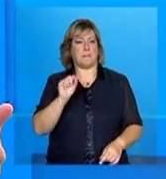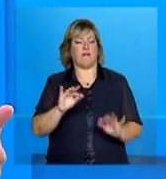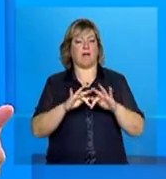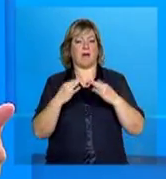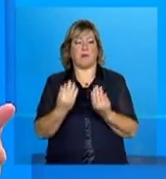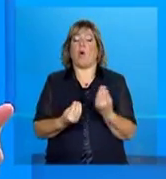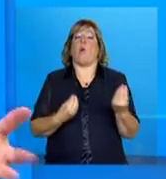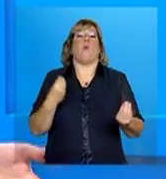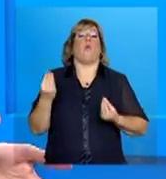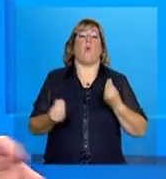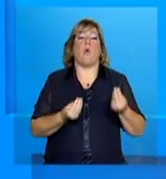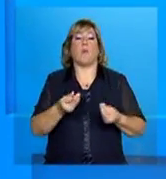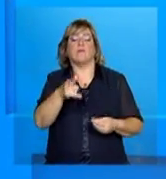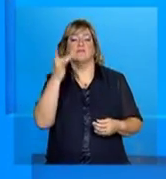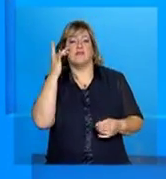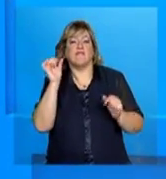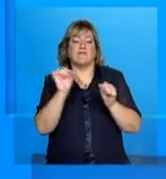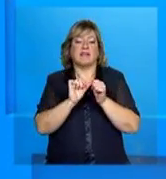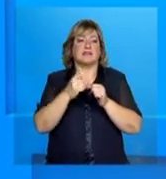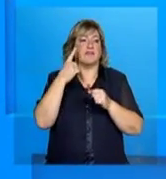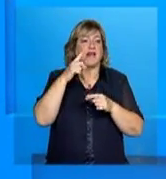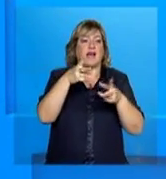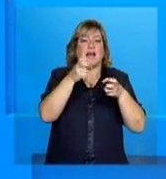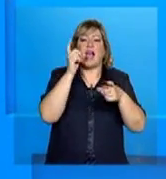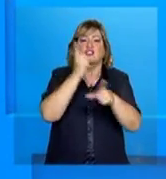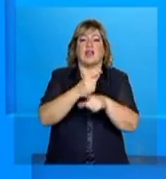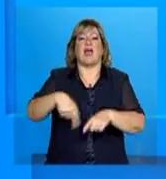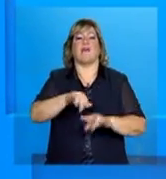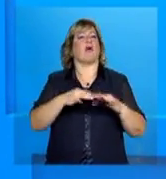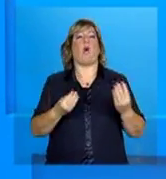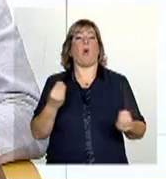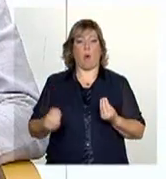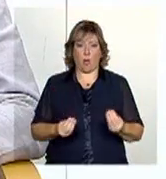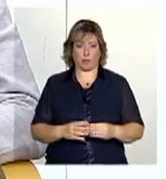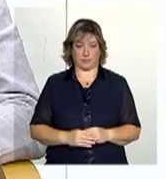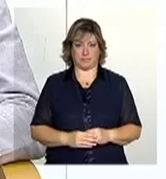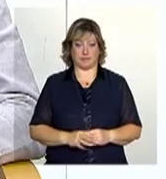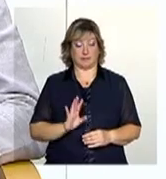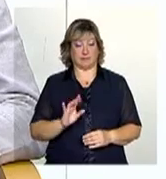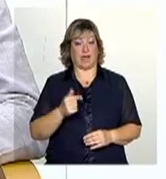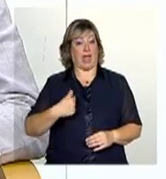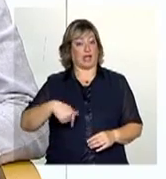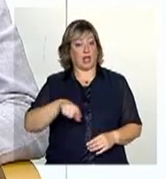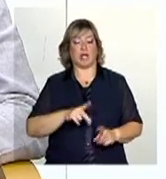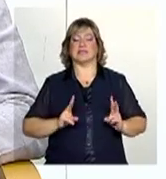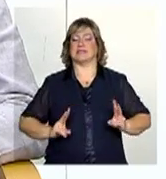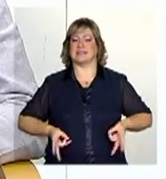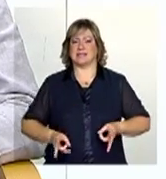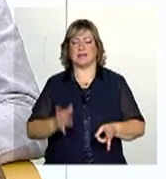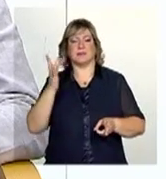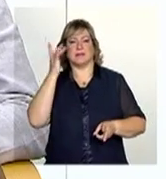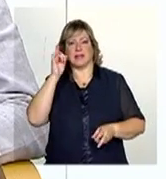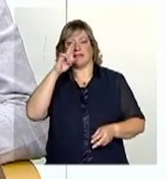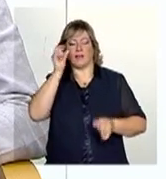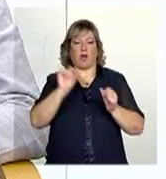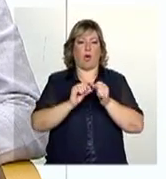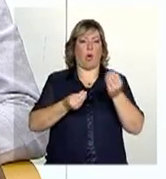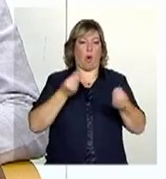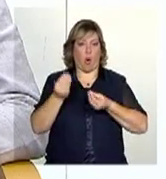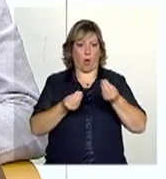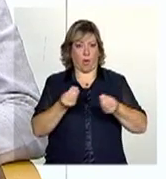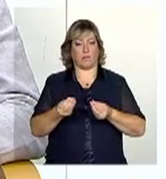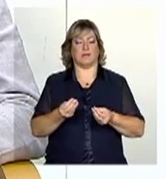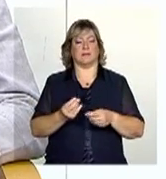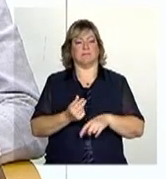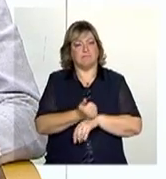elencando para continuar identificando essas famílias? Na verdade, a gente não para de aprimorar as estratégias, né? Se a gente pensar no Brasil Sem